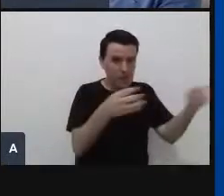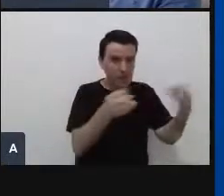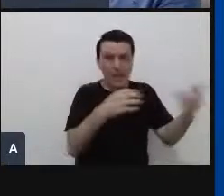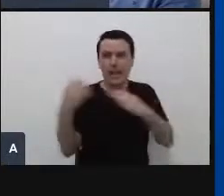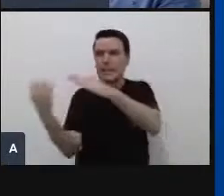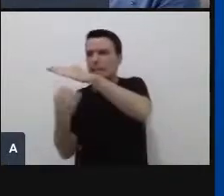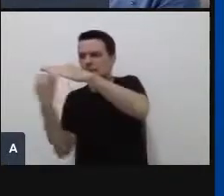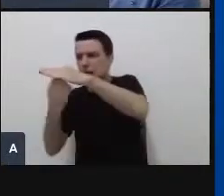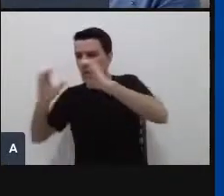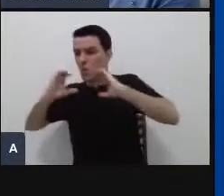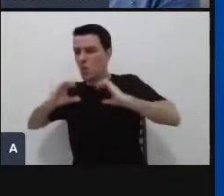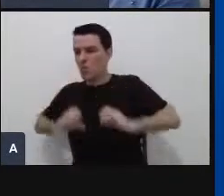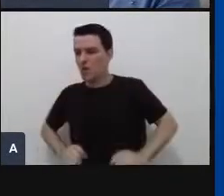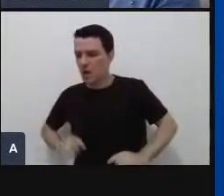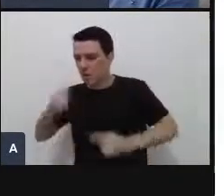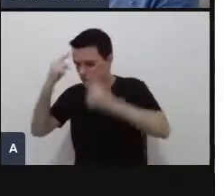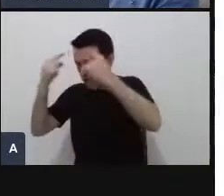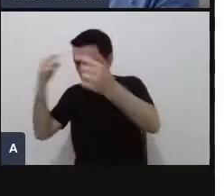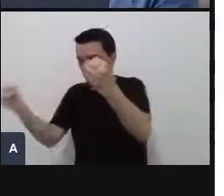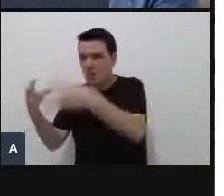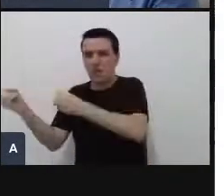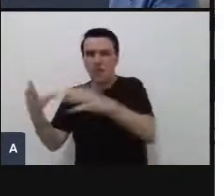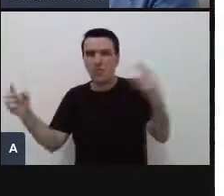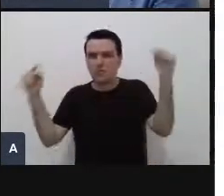encontrar essas novas soluções.